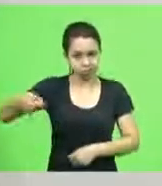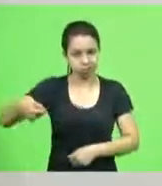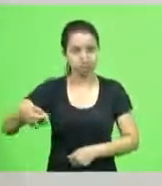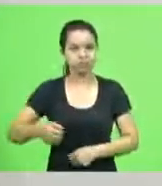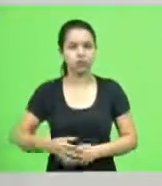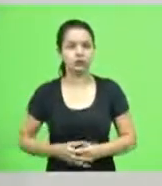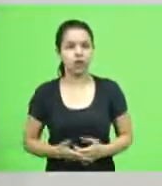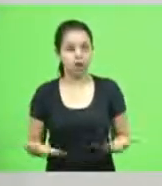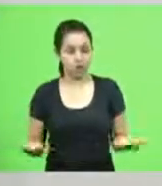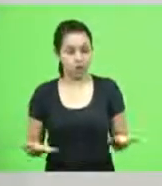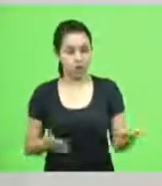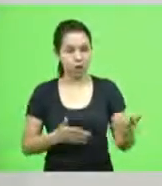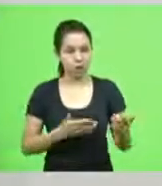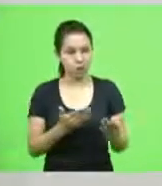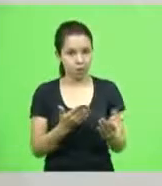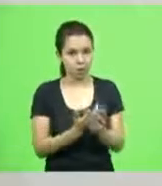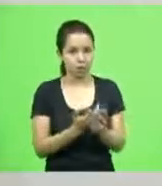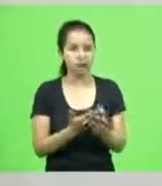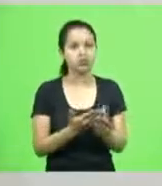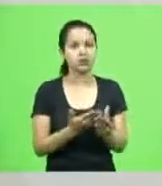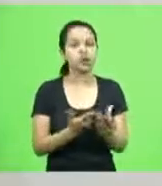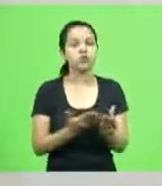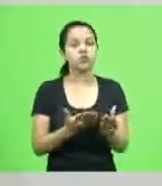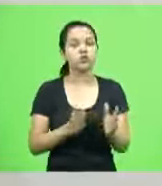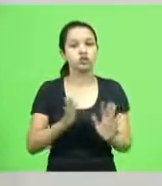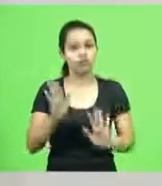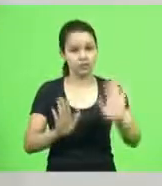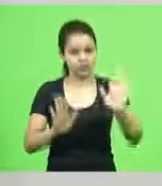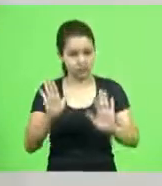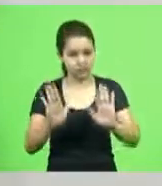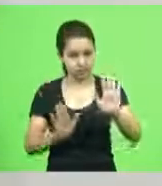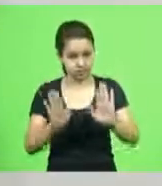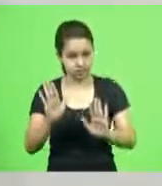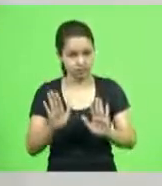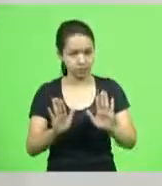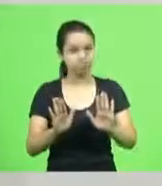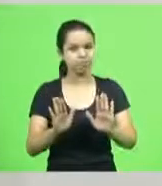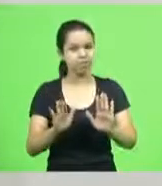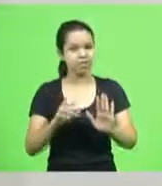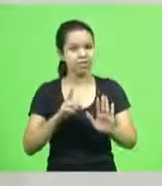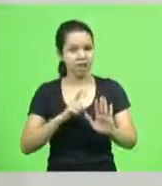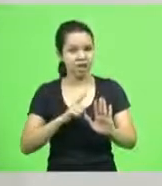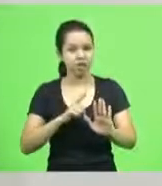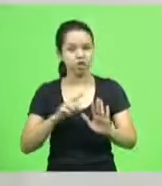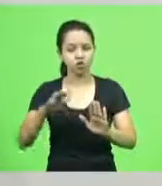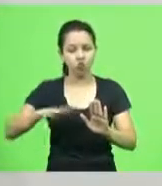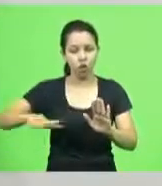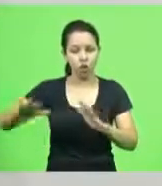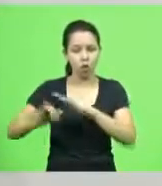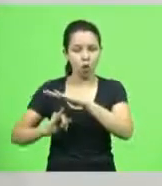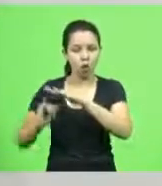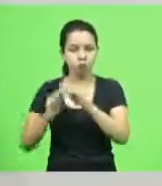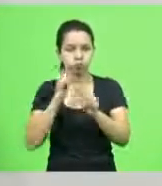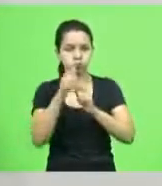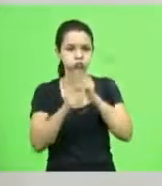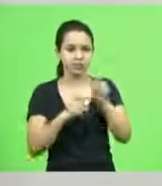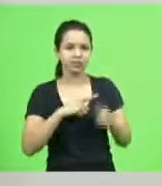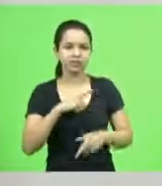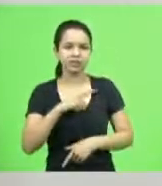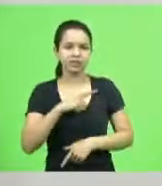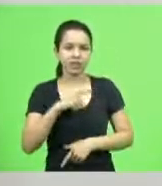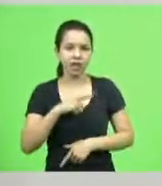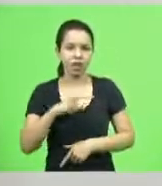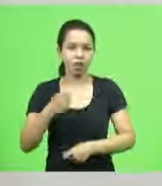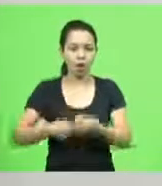aeroporto há uma crítica generalizada de toda de toda a indústria de todo de todo o